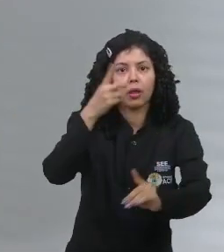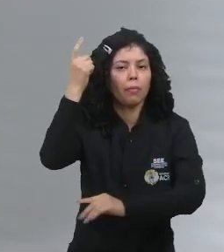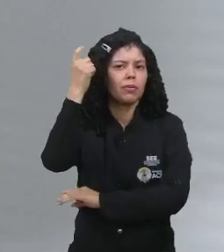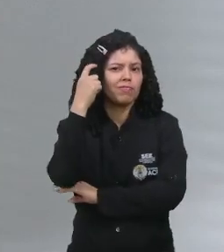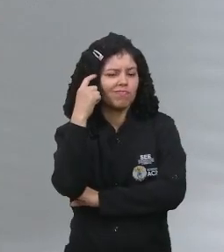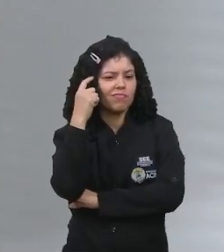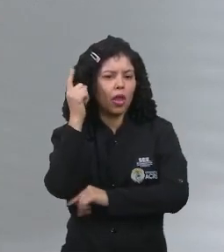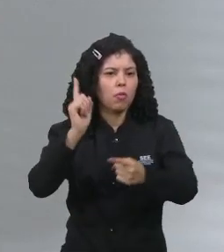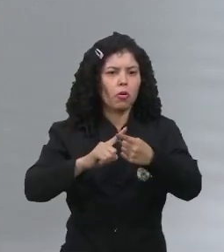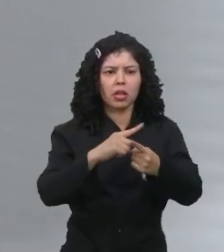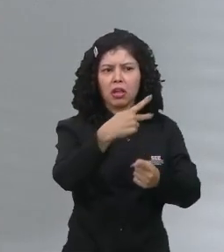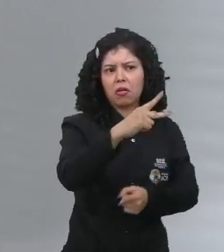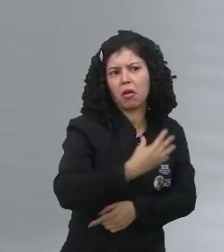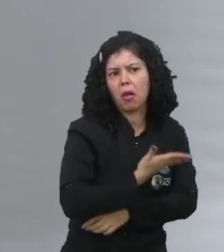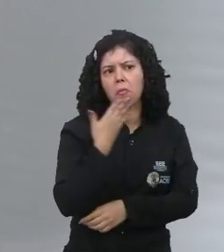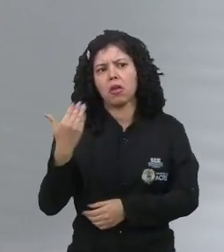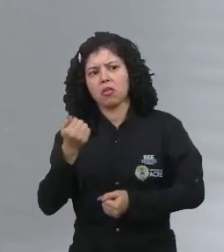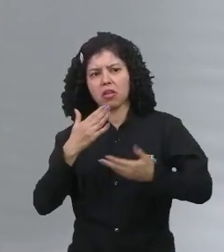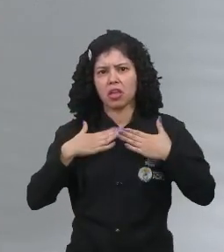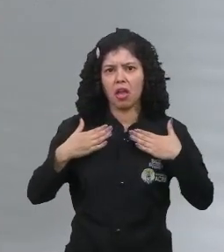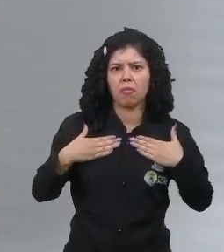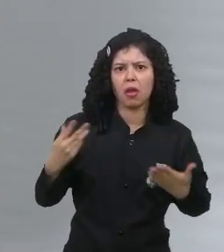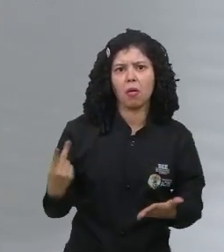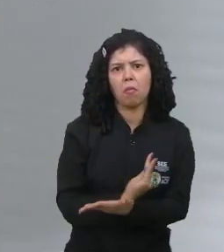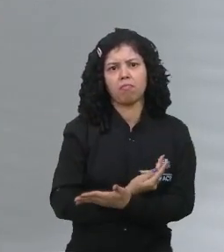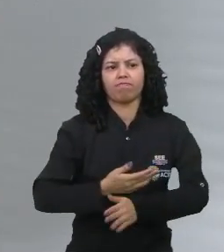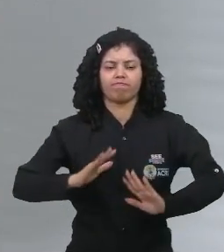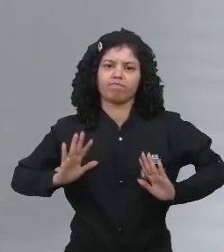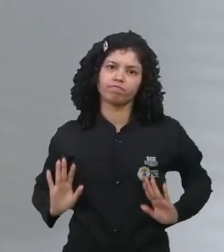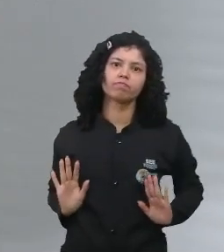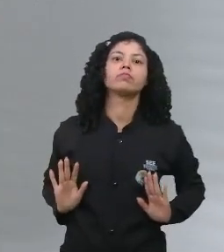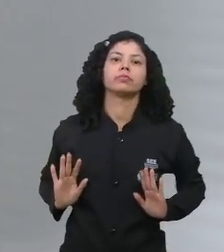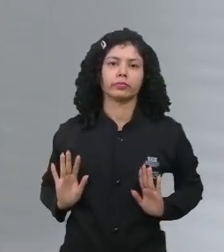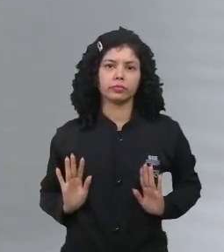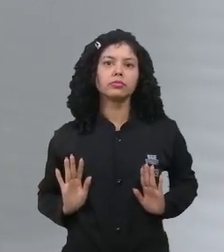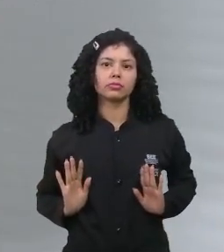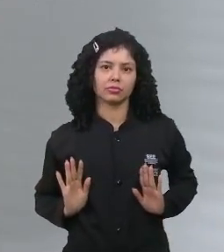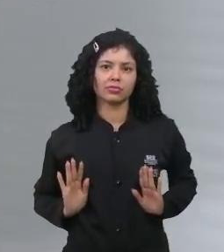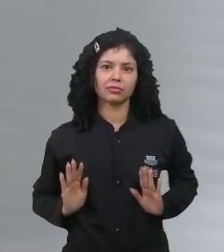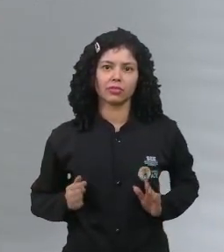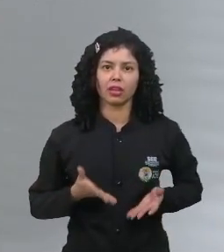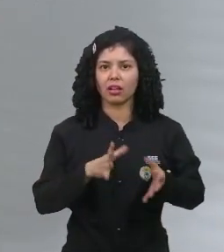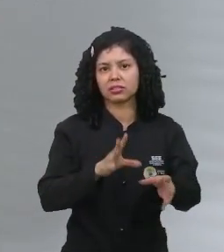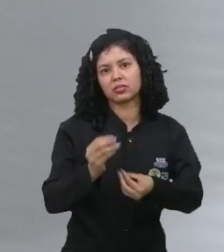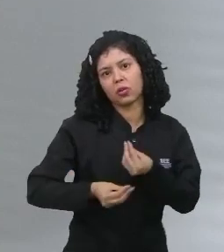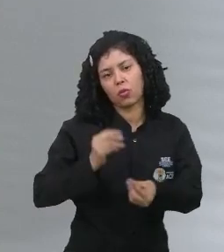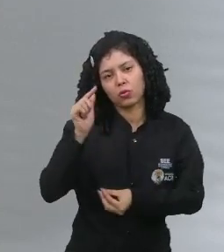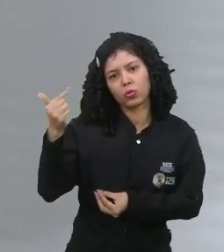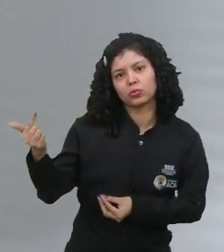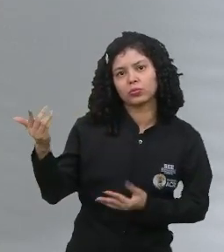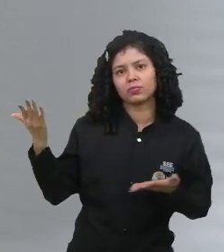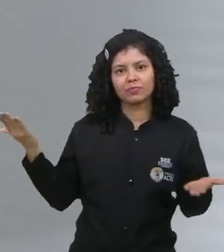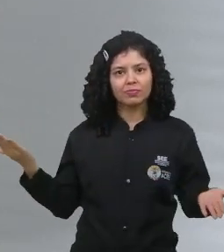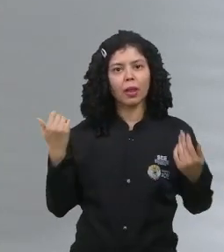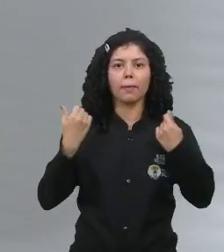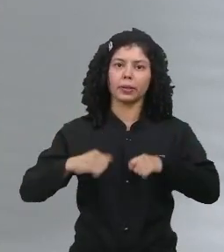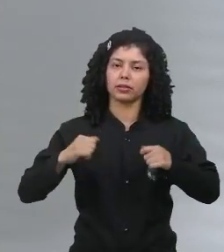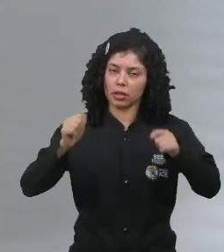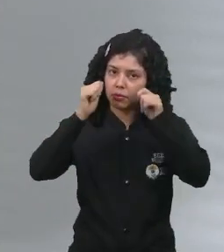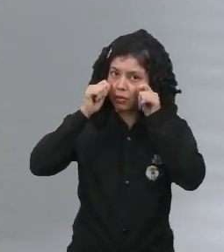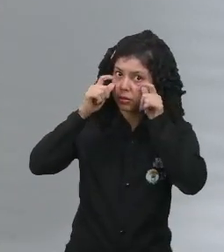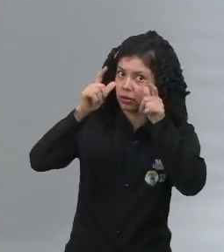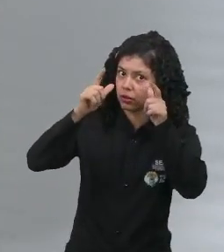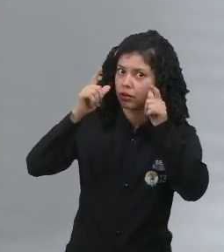pensar, por que a vida do outro é tão perfeita e a minha vida, ela não é perfeita dessa maneira. Então, precisamos ter